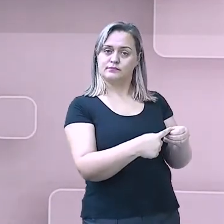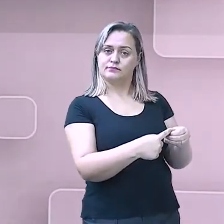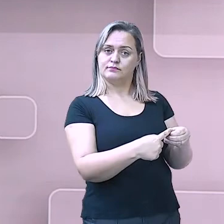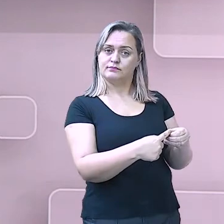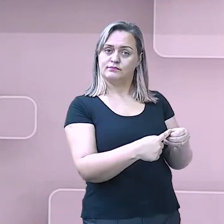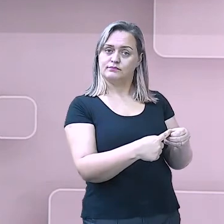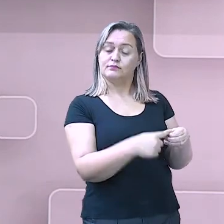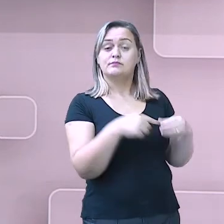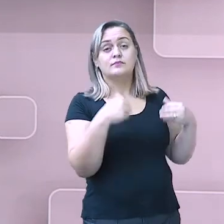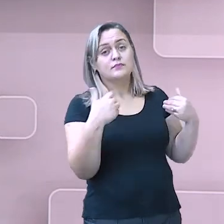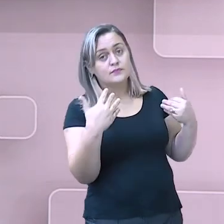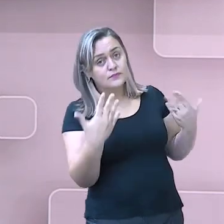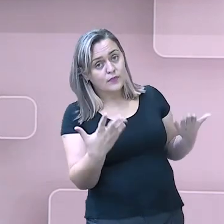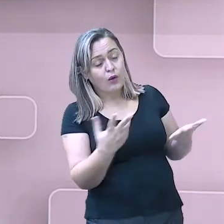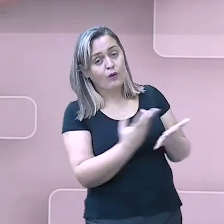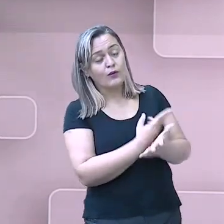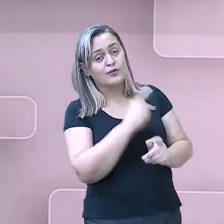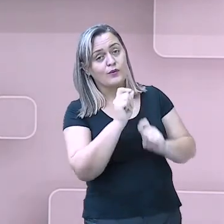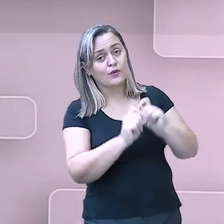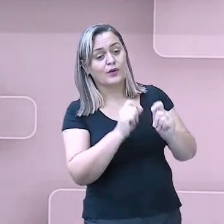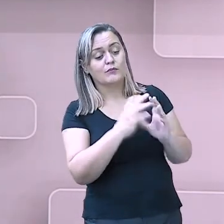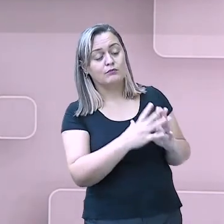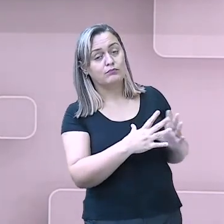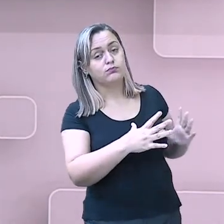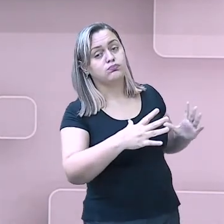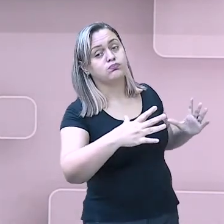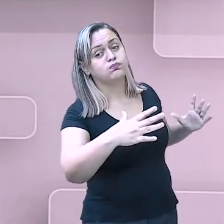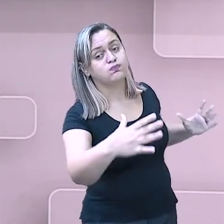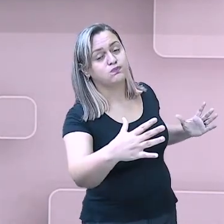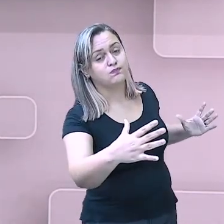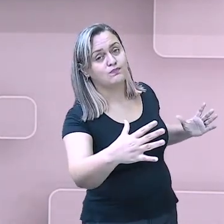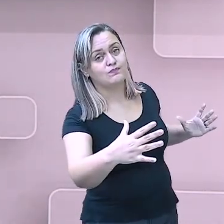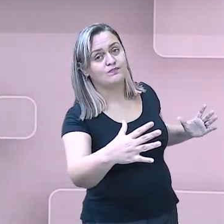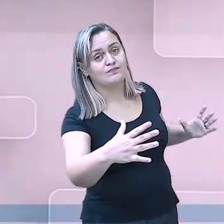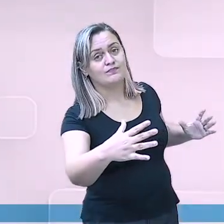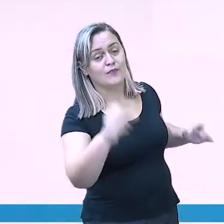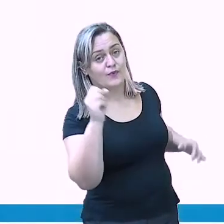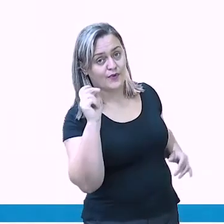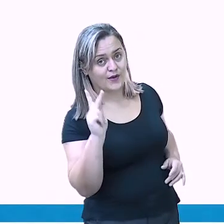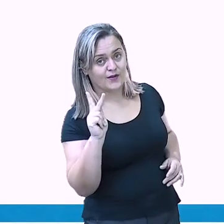cresceu. Ok? Vamos para o próximo.